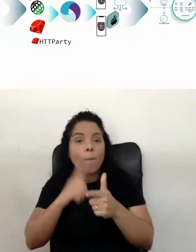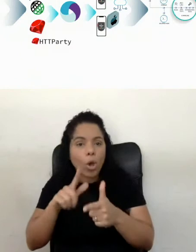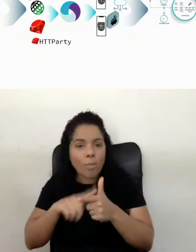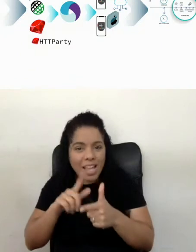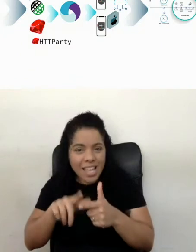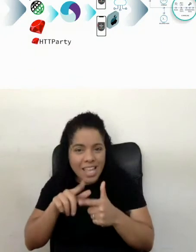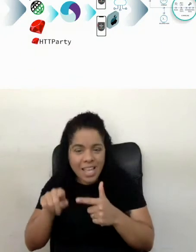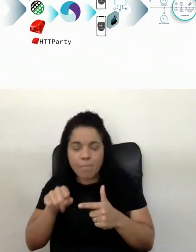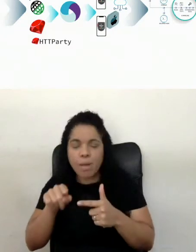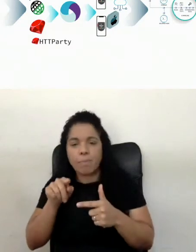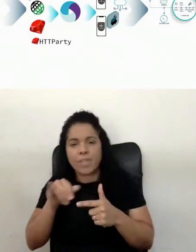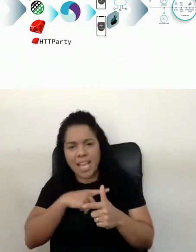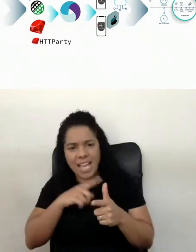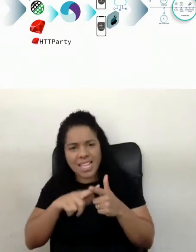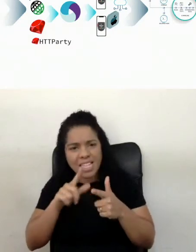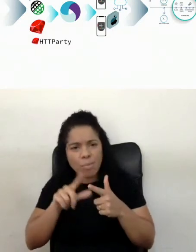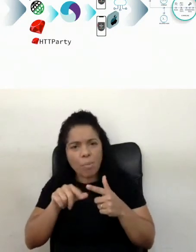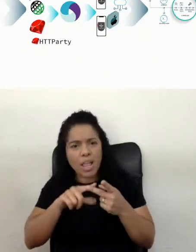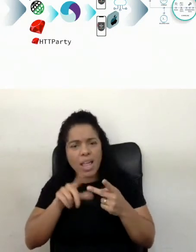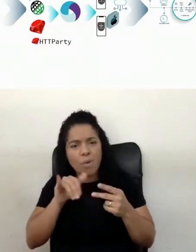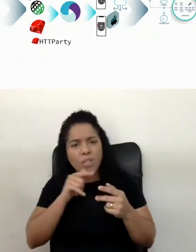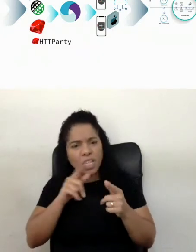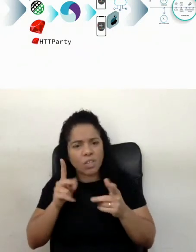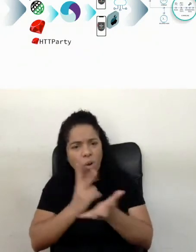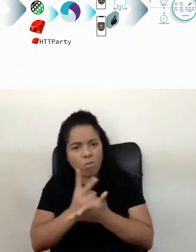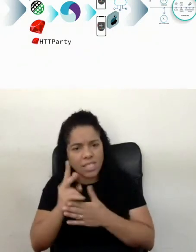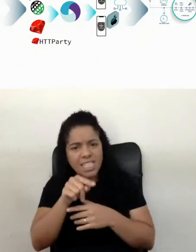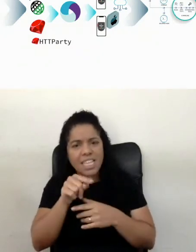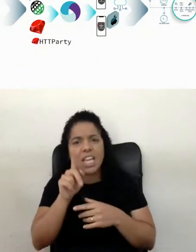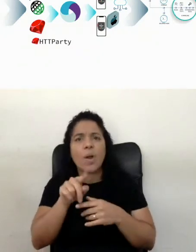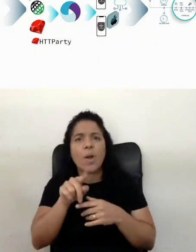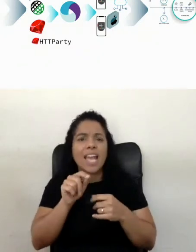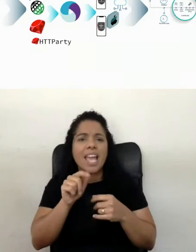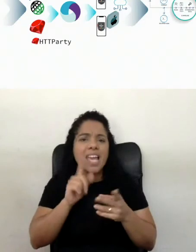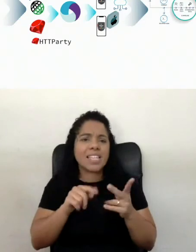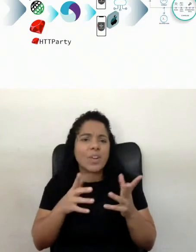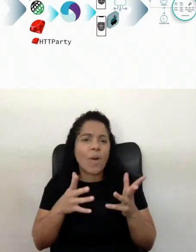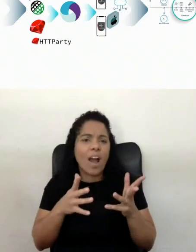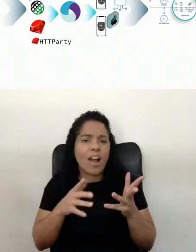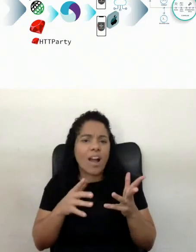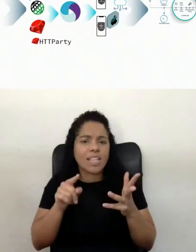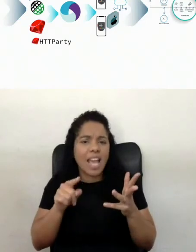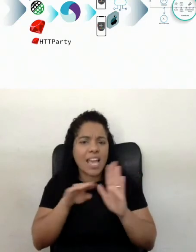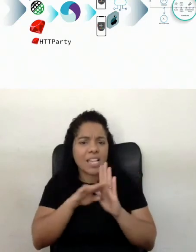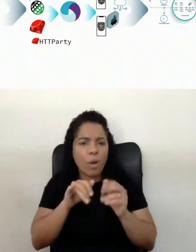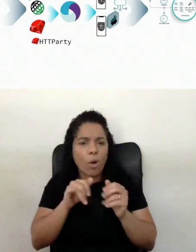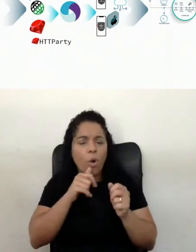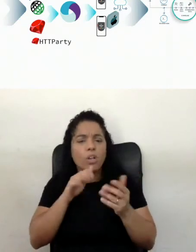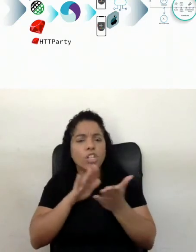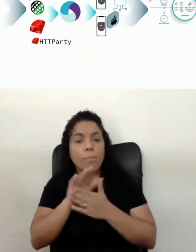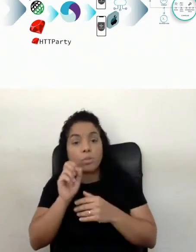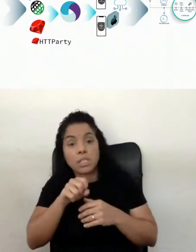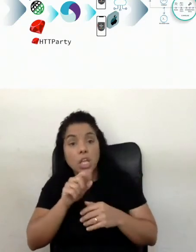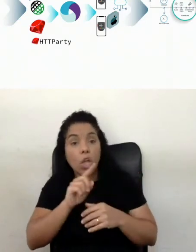aquele problema, a governança, vou poder seguir com aquele pacote para a produção, sim ou não,